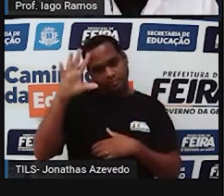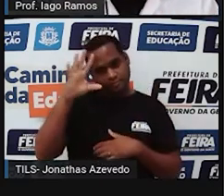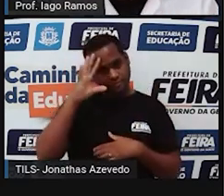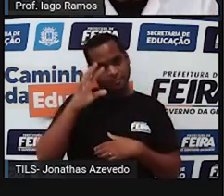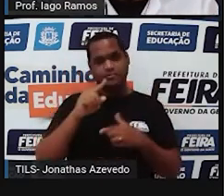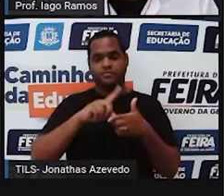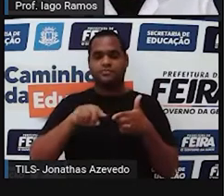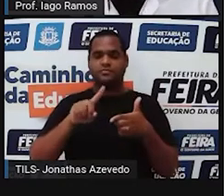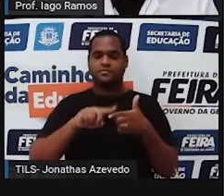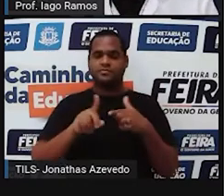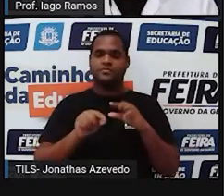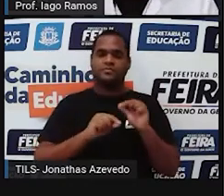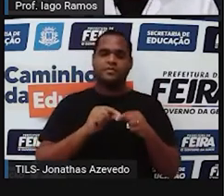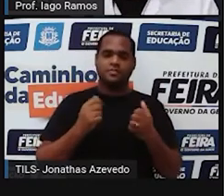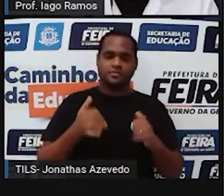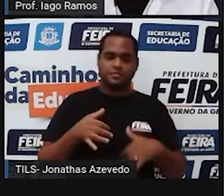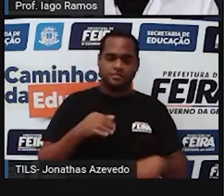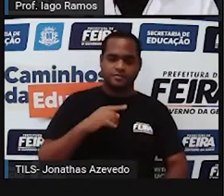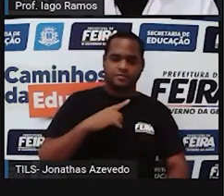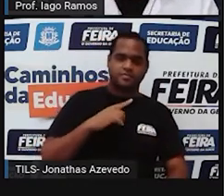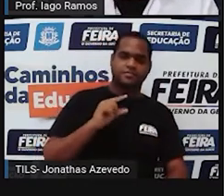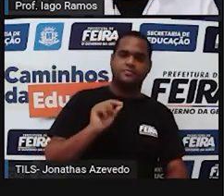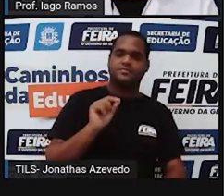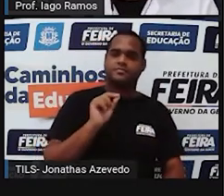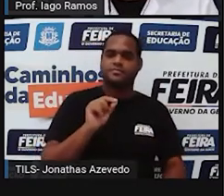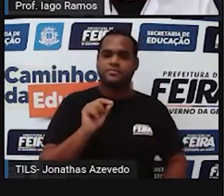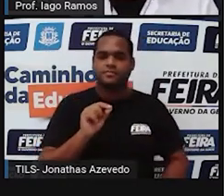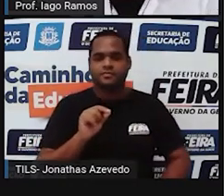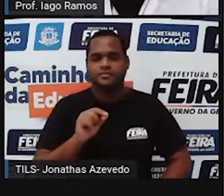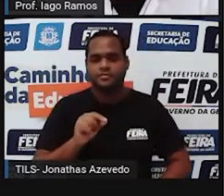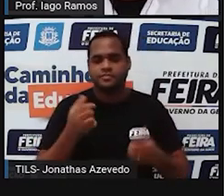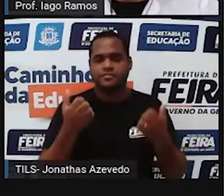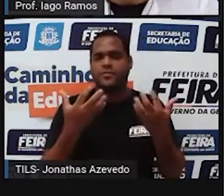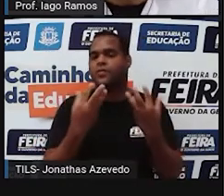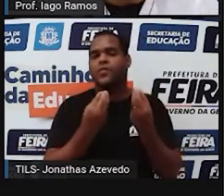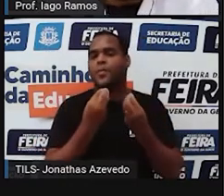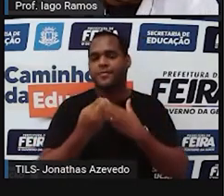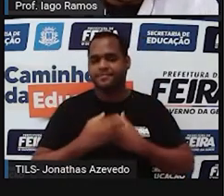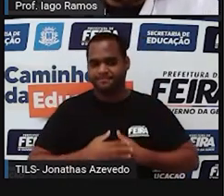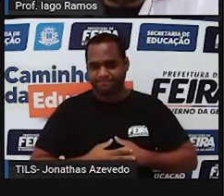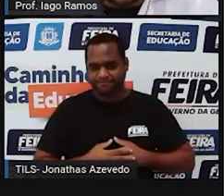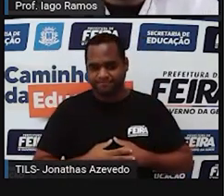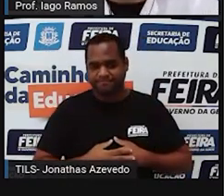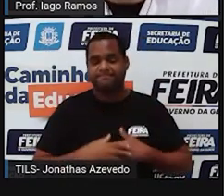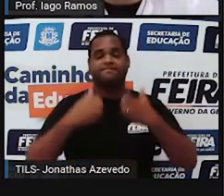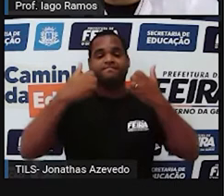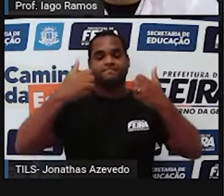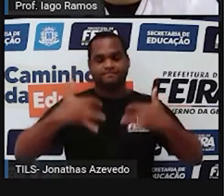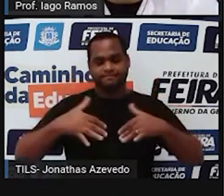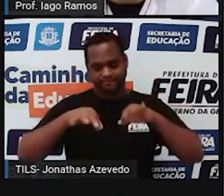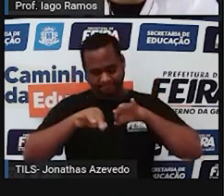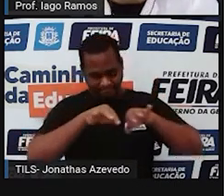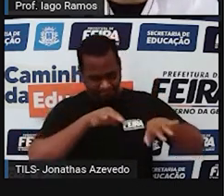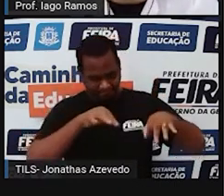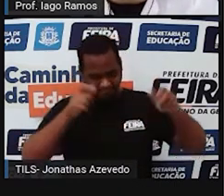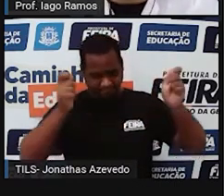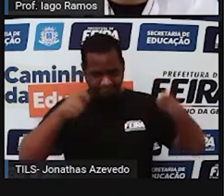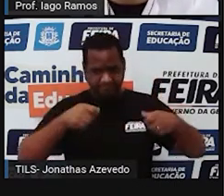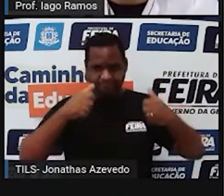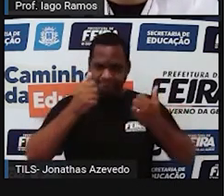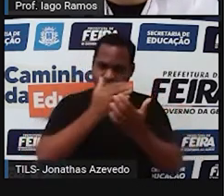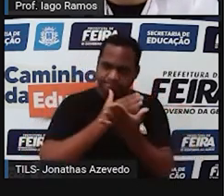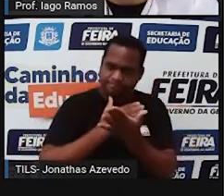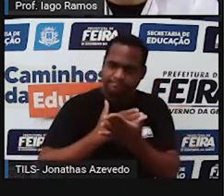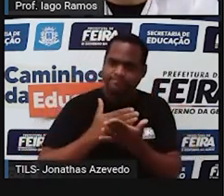para esse problema e olha só como fica o modelo tá bom? nesse modelo construído aquele ponto